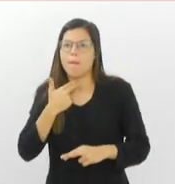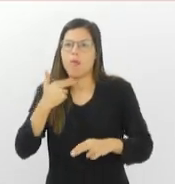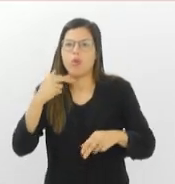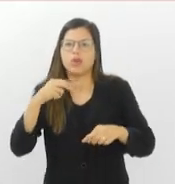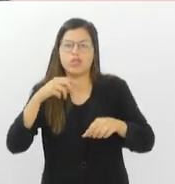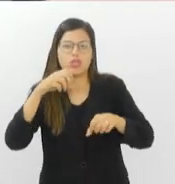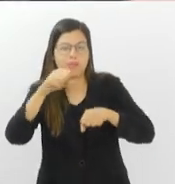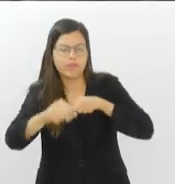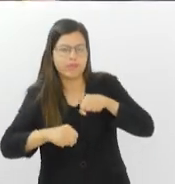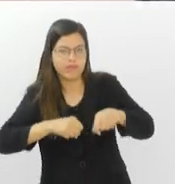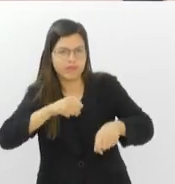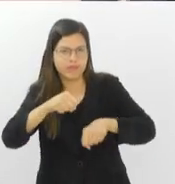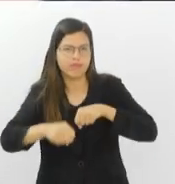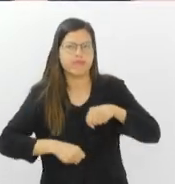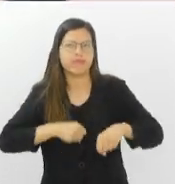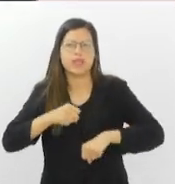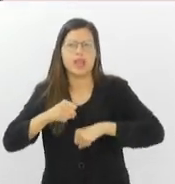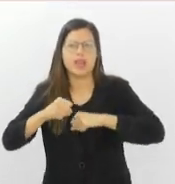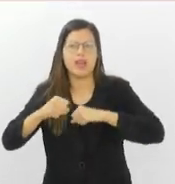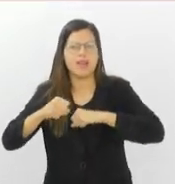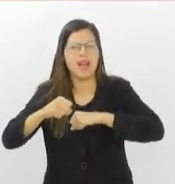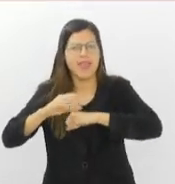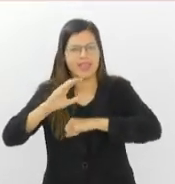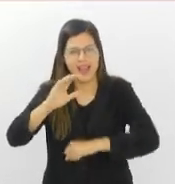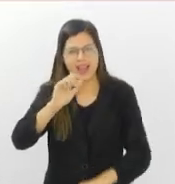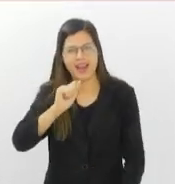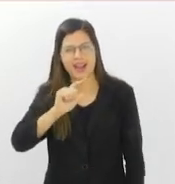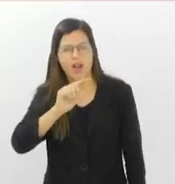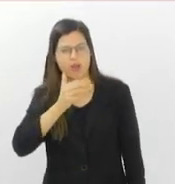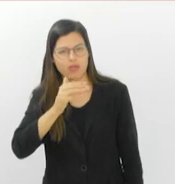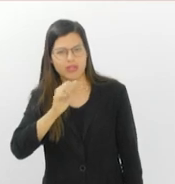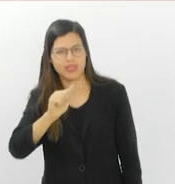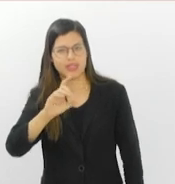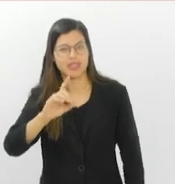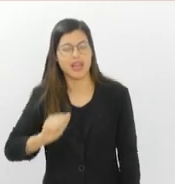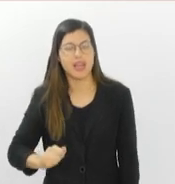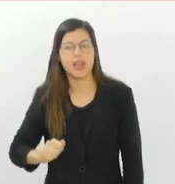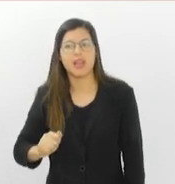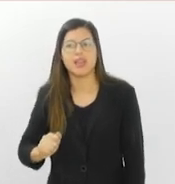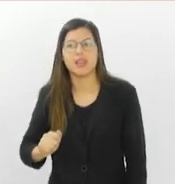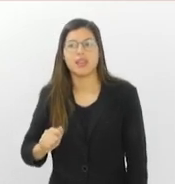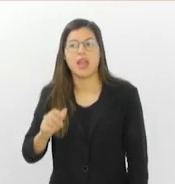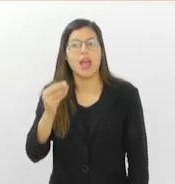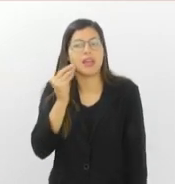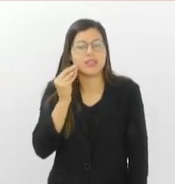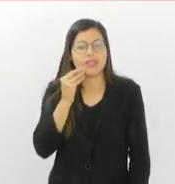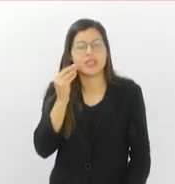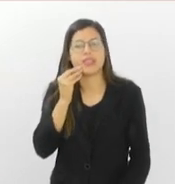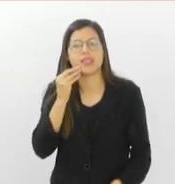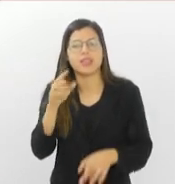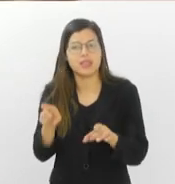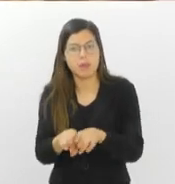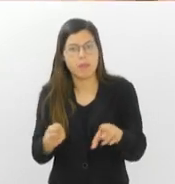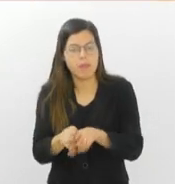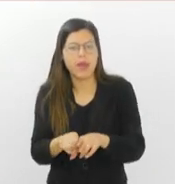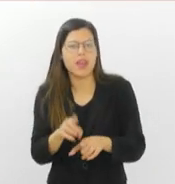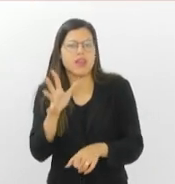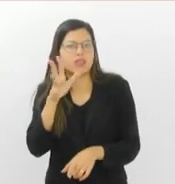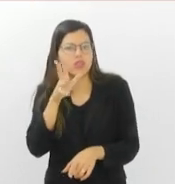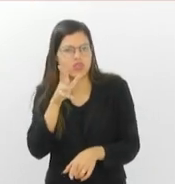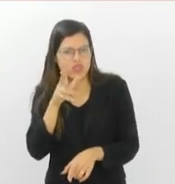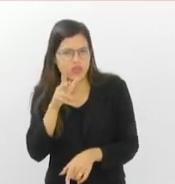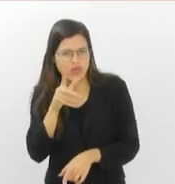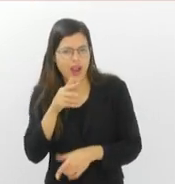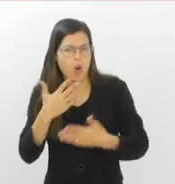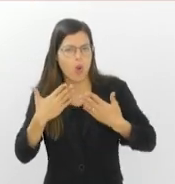E as calçadas que tiverem, né? Forem de faixa compartilhada, é transitar em velocidade compatível, né? Hoje